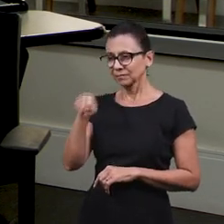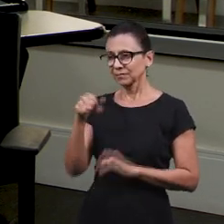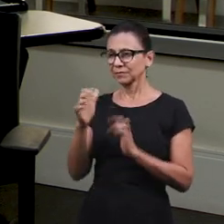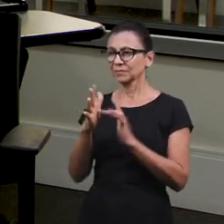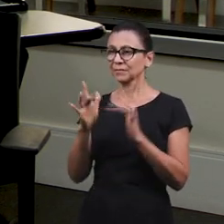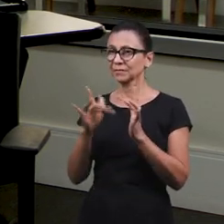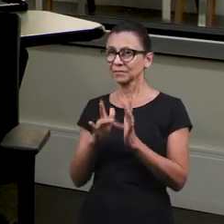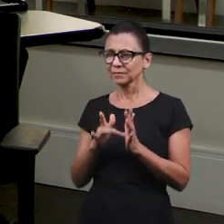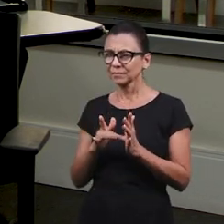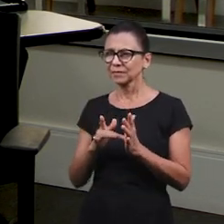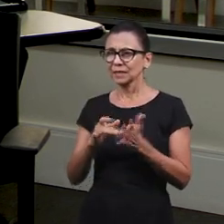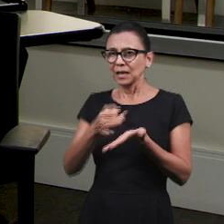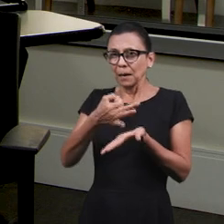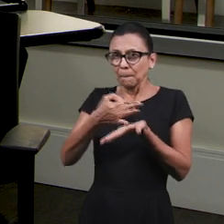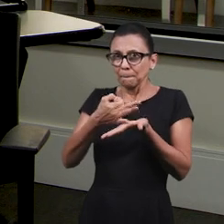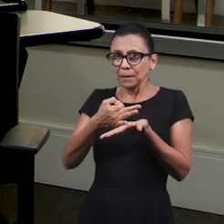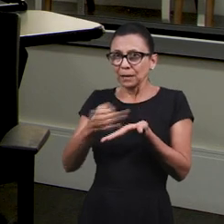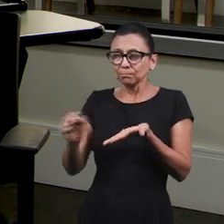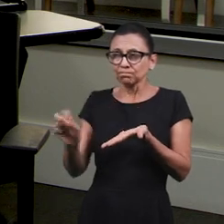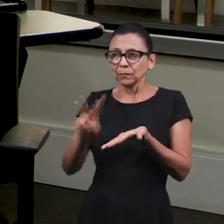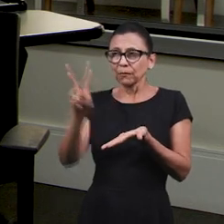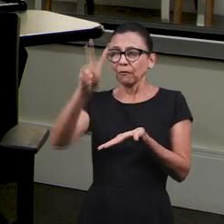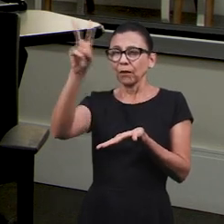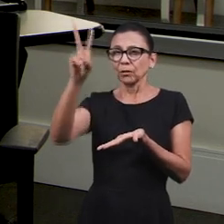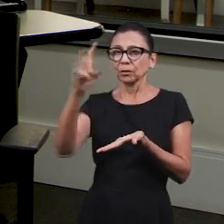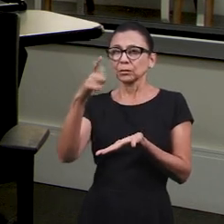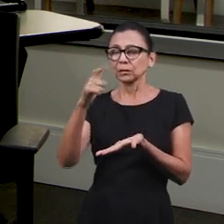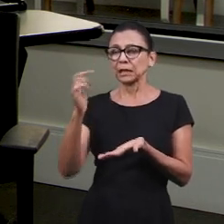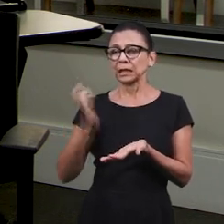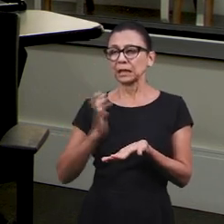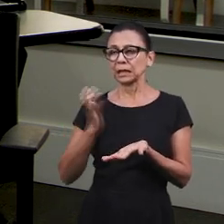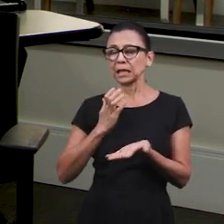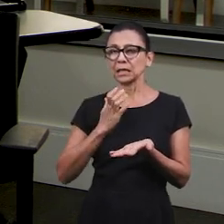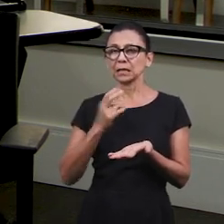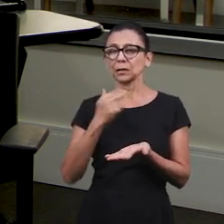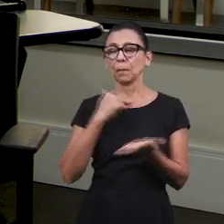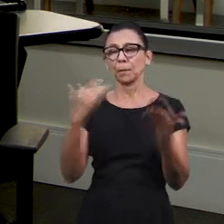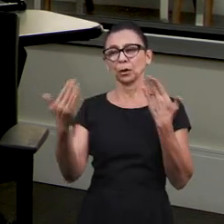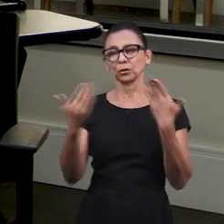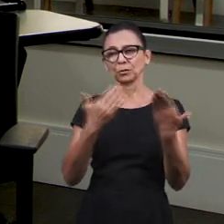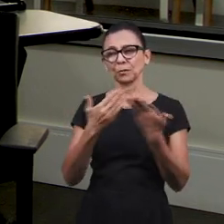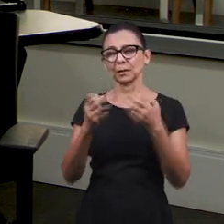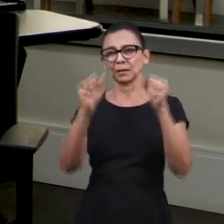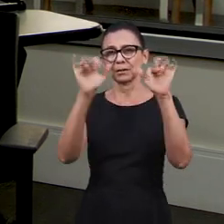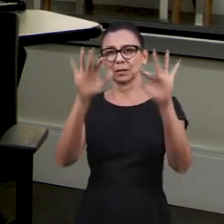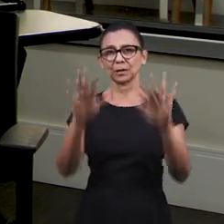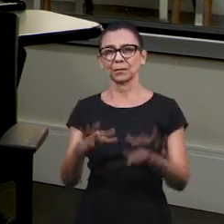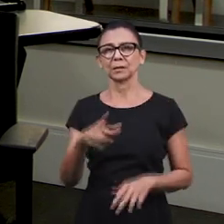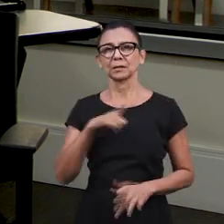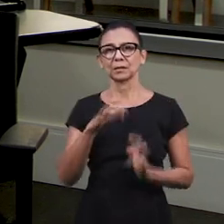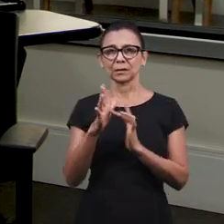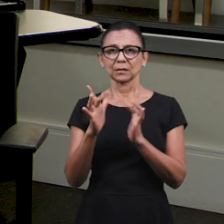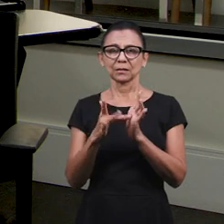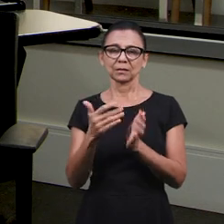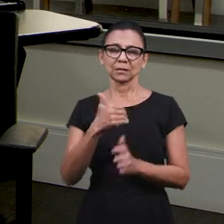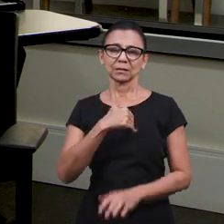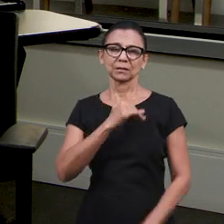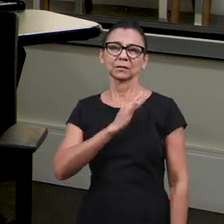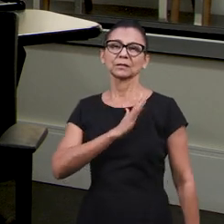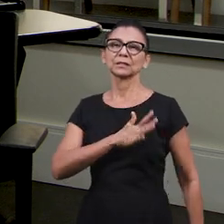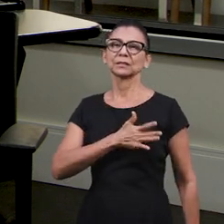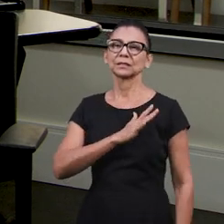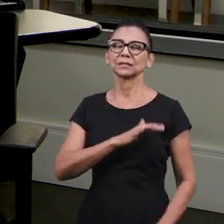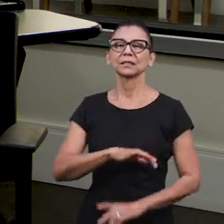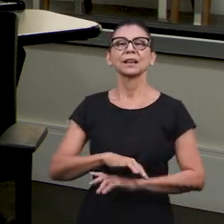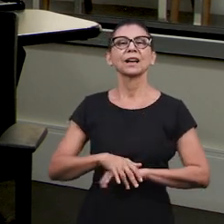pérola de grande valor, porque não há riqueza neste mundo que se compare com a bênção de ter Jesus em